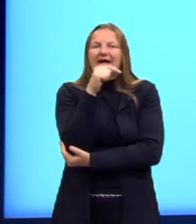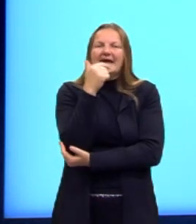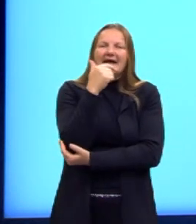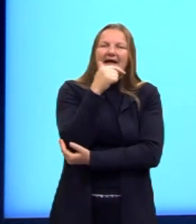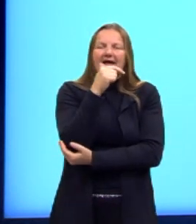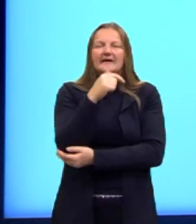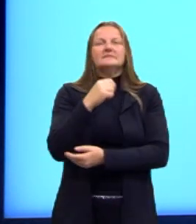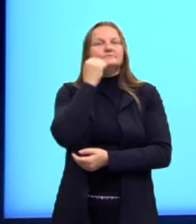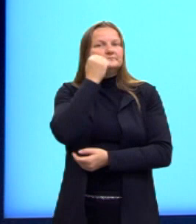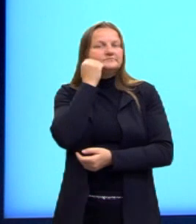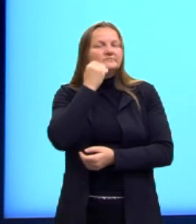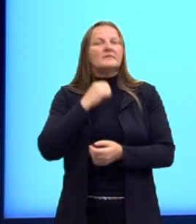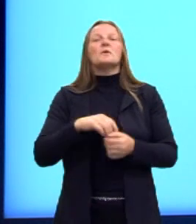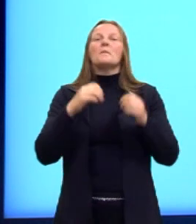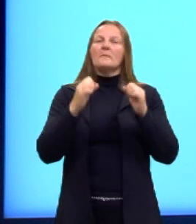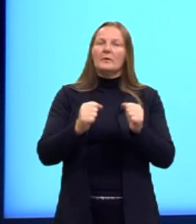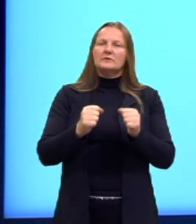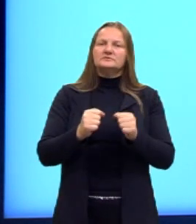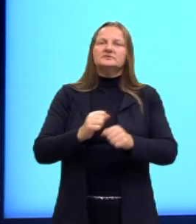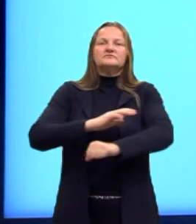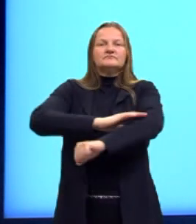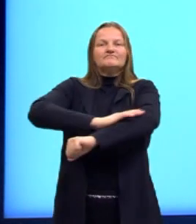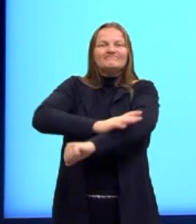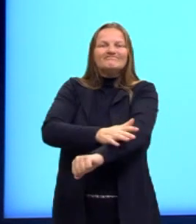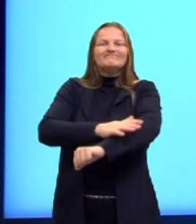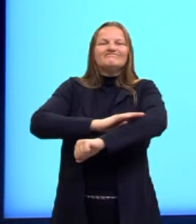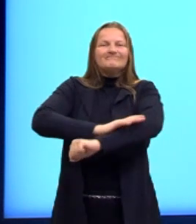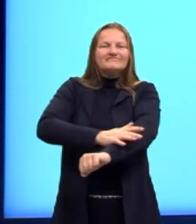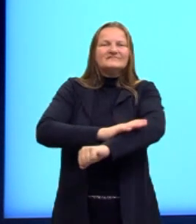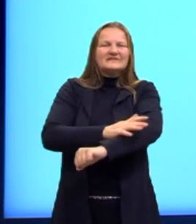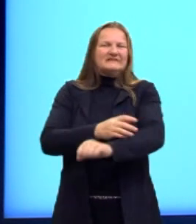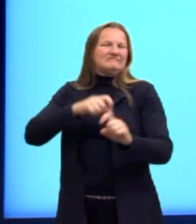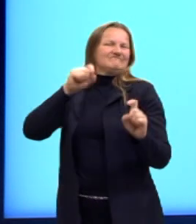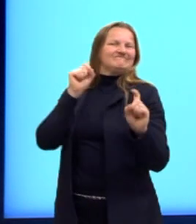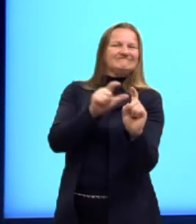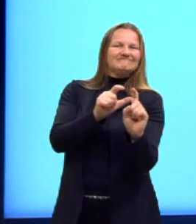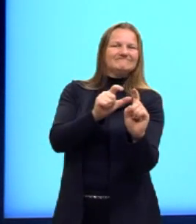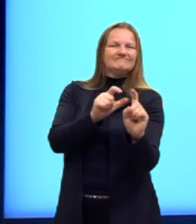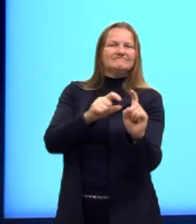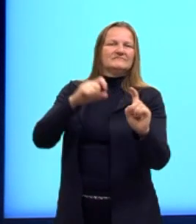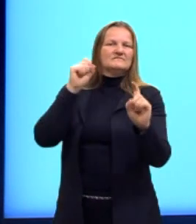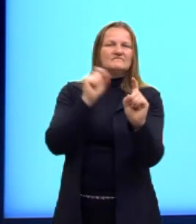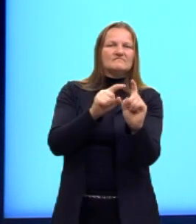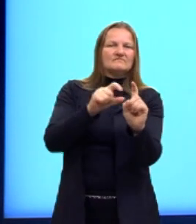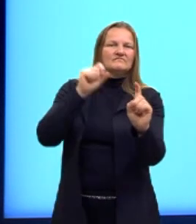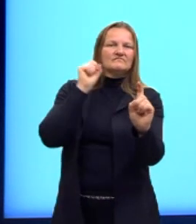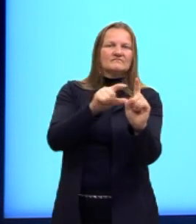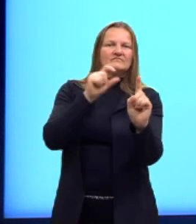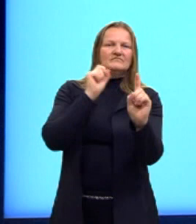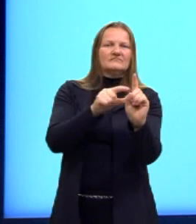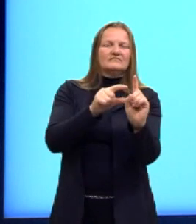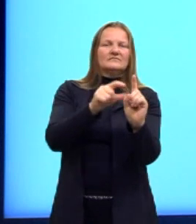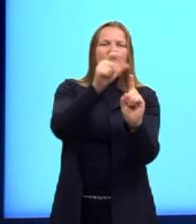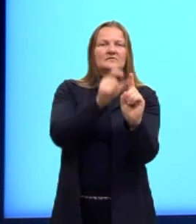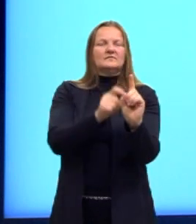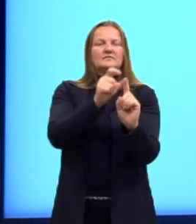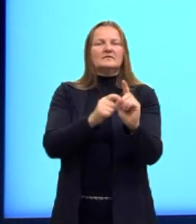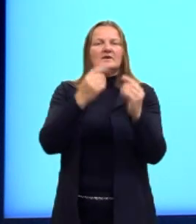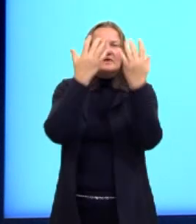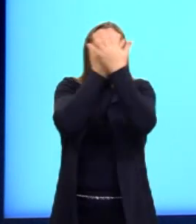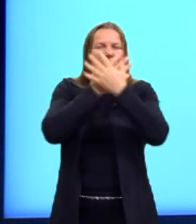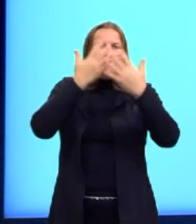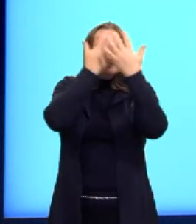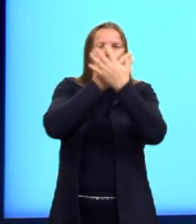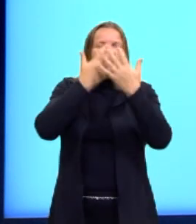humor negro, a gente pode considerar, sim, como ofensivo e cruel. Ele está maquiando uma proposta de